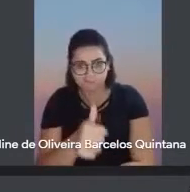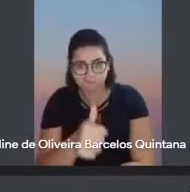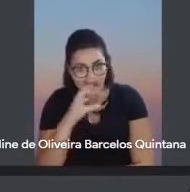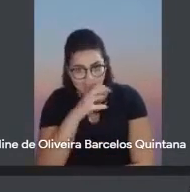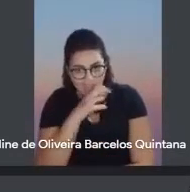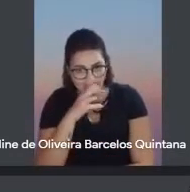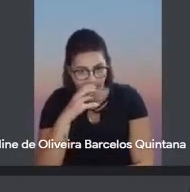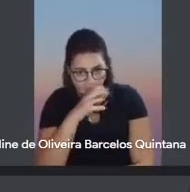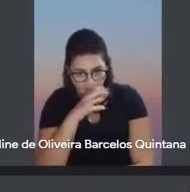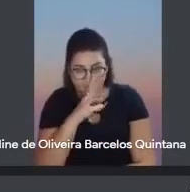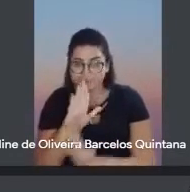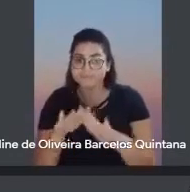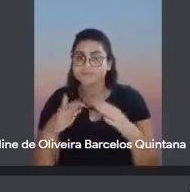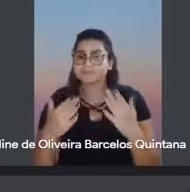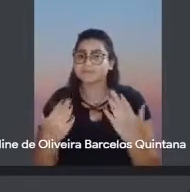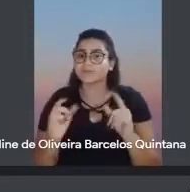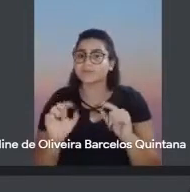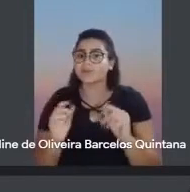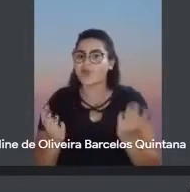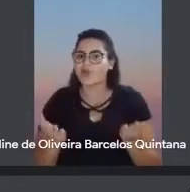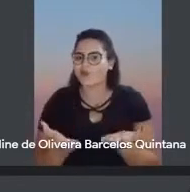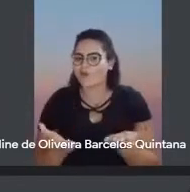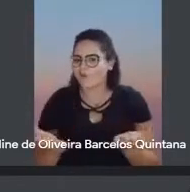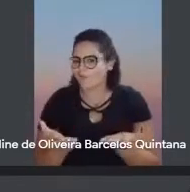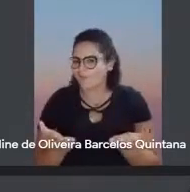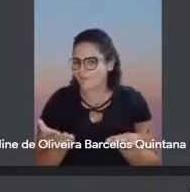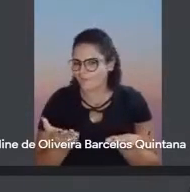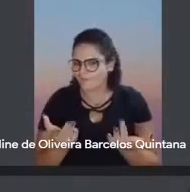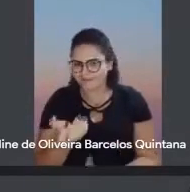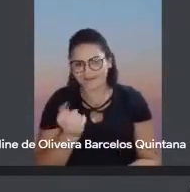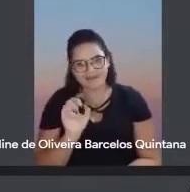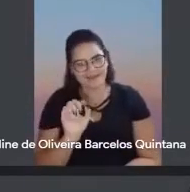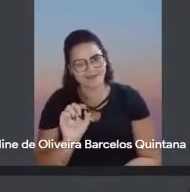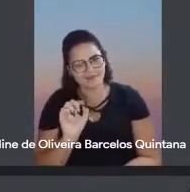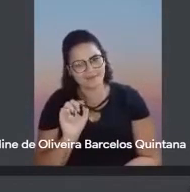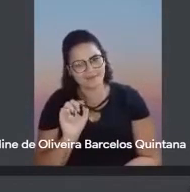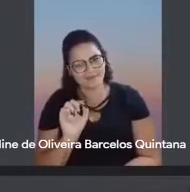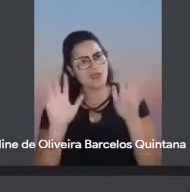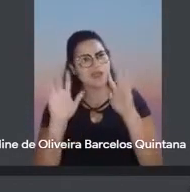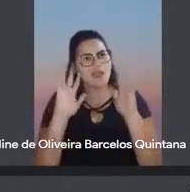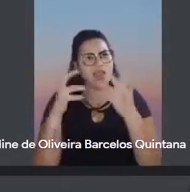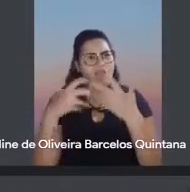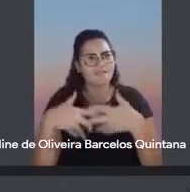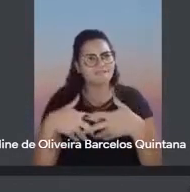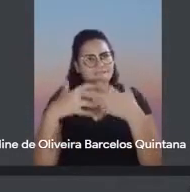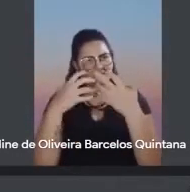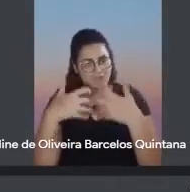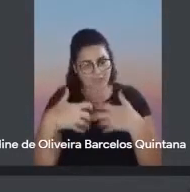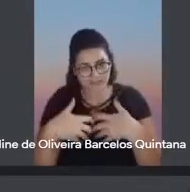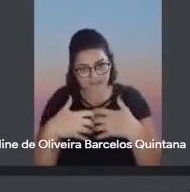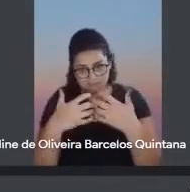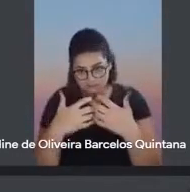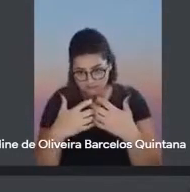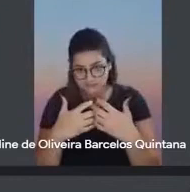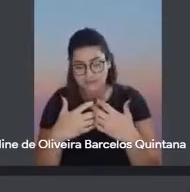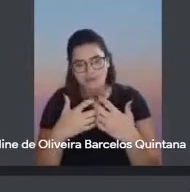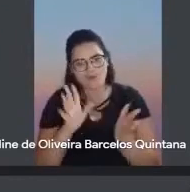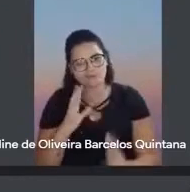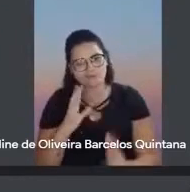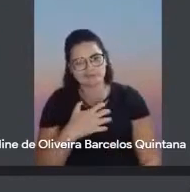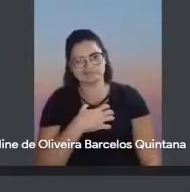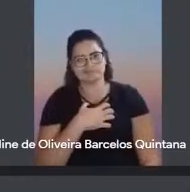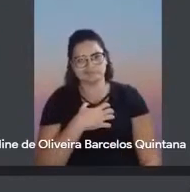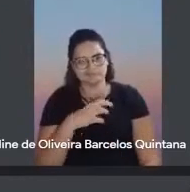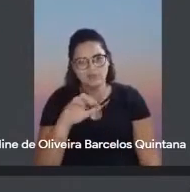eu queria hoje, assim, trazer um pouco essa reflexão que eu me inspirei aqui no